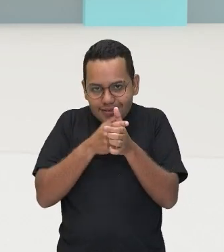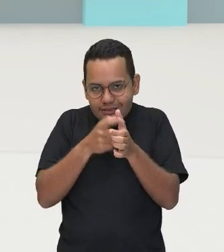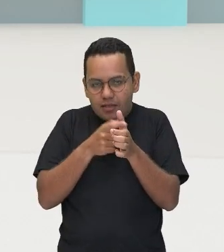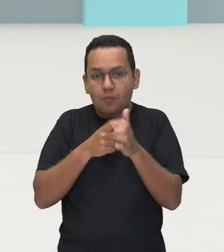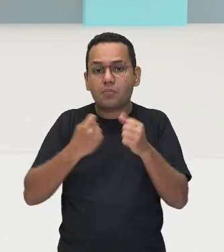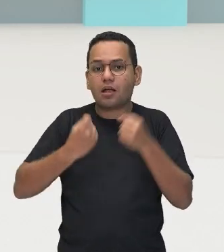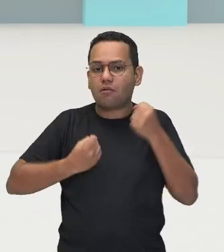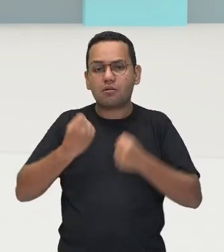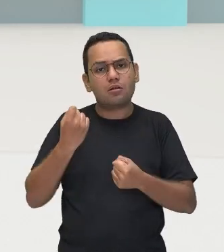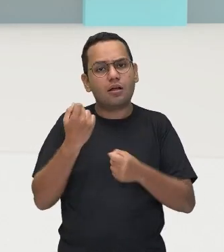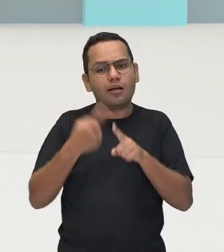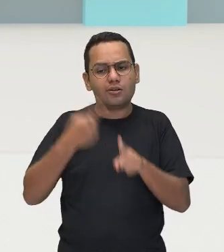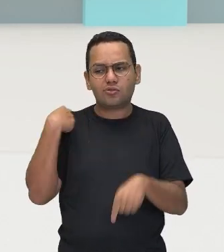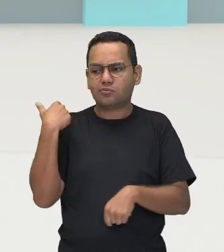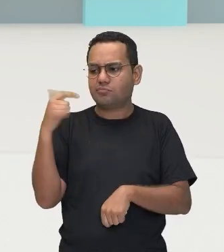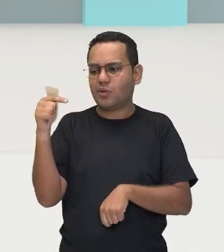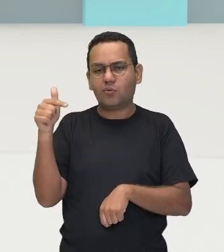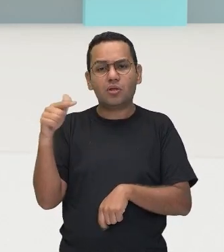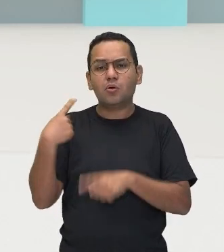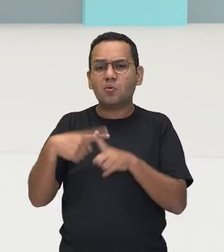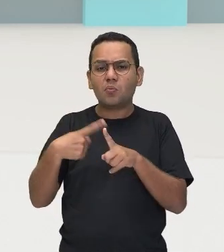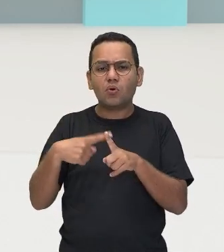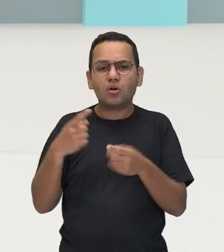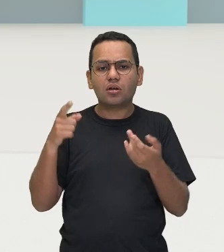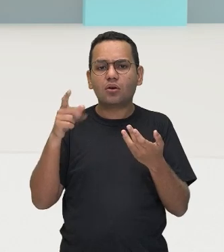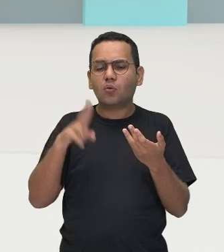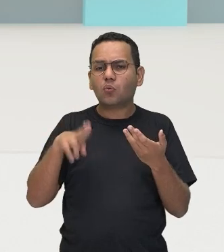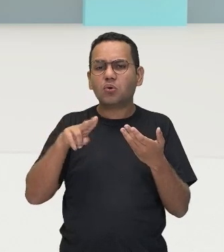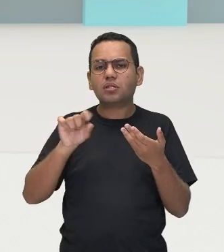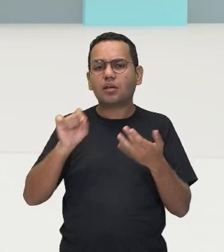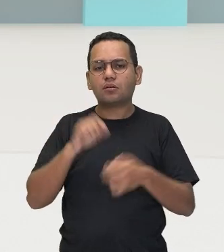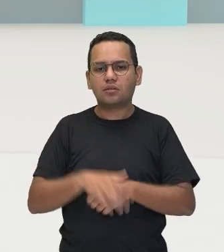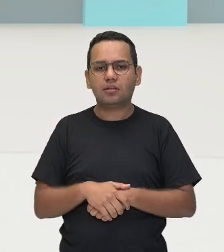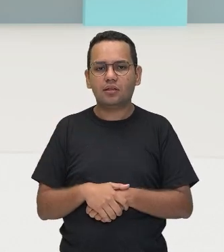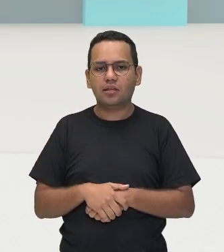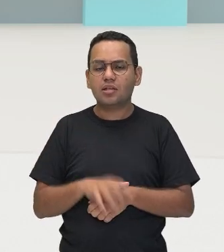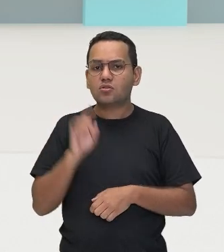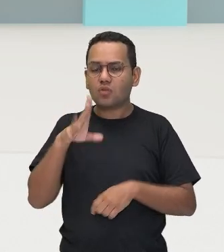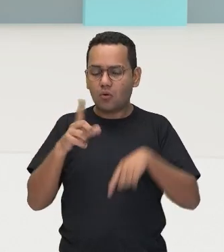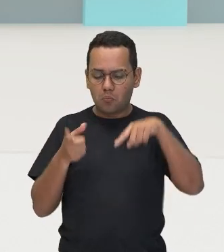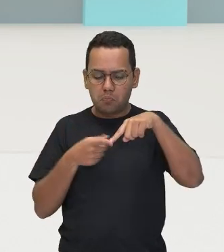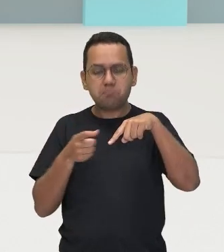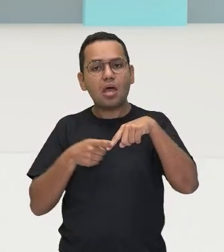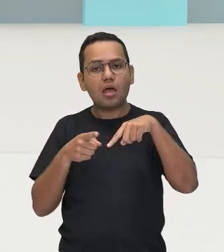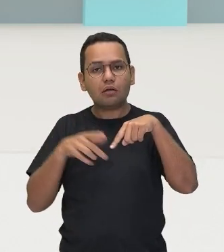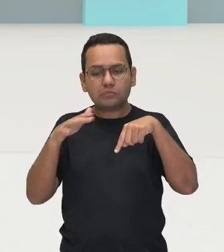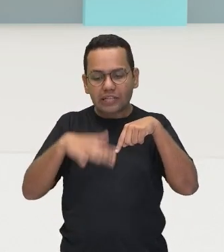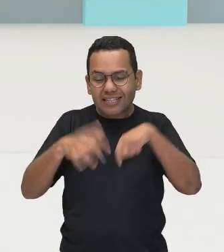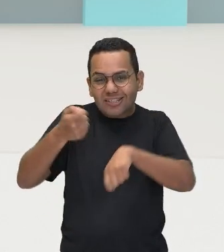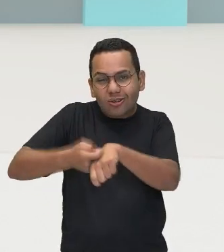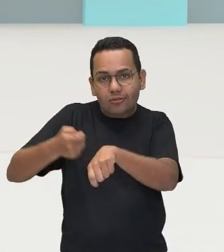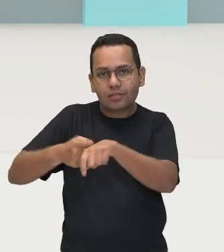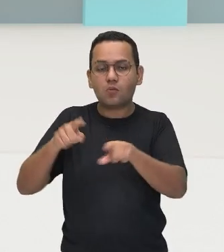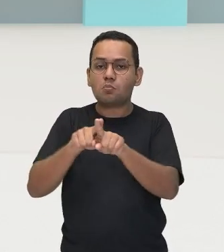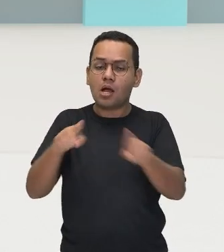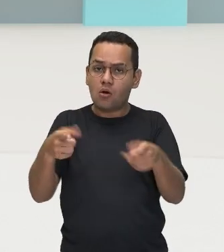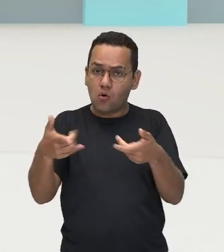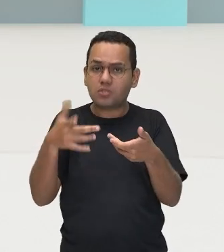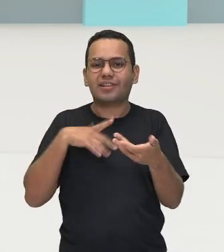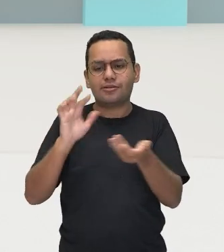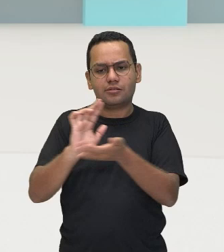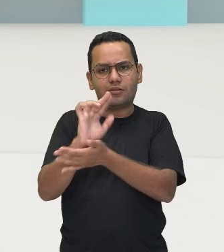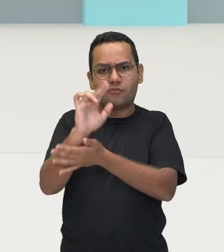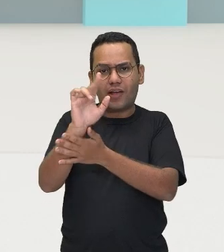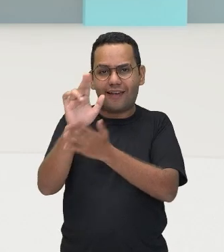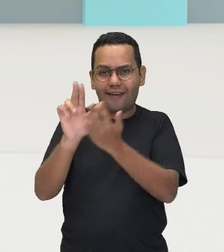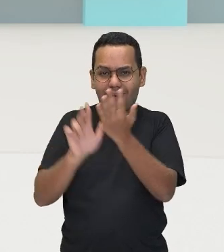ali o pé no asfalto, ali no chão, duro. Era complicado, né? Então, hoje já tem vários modelos de tênis